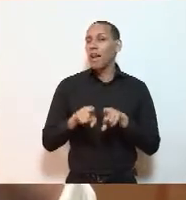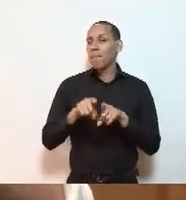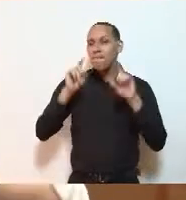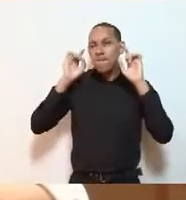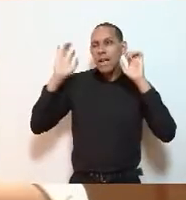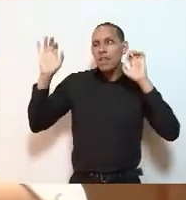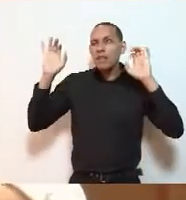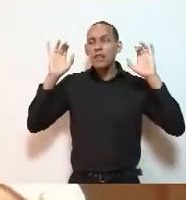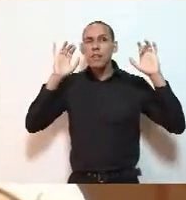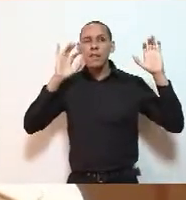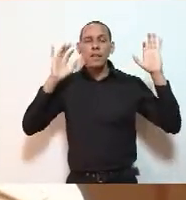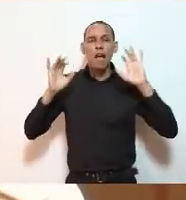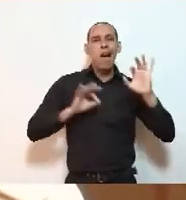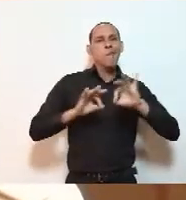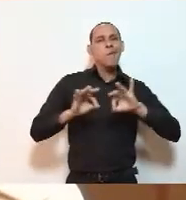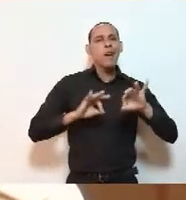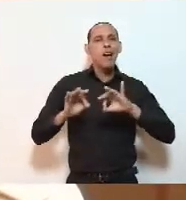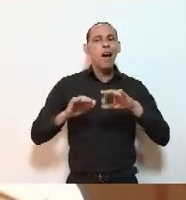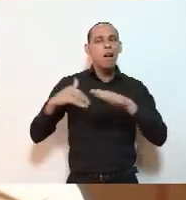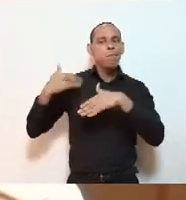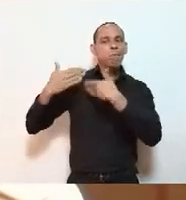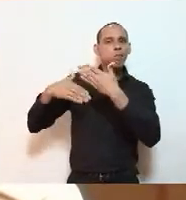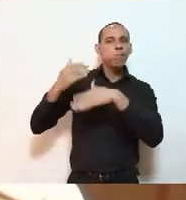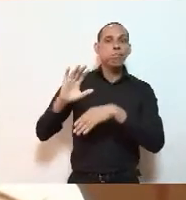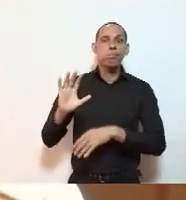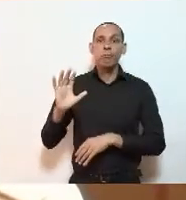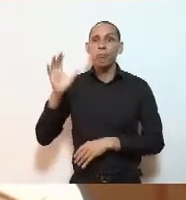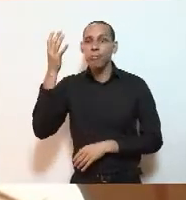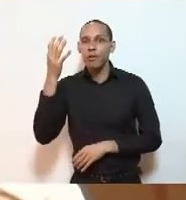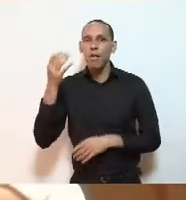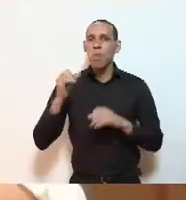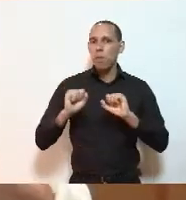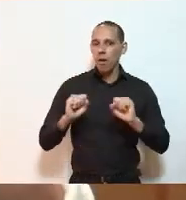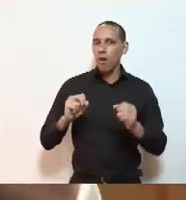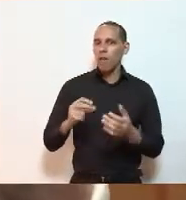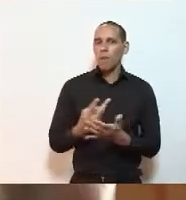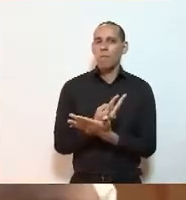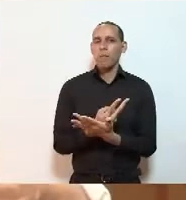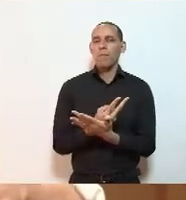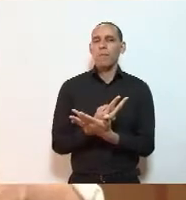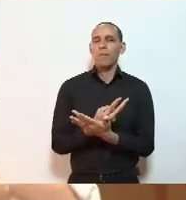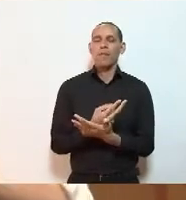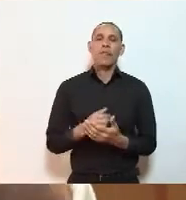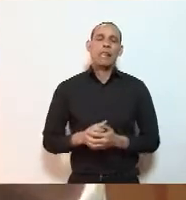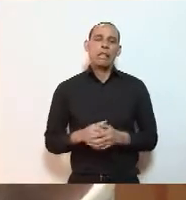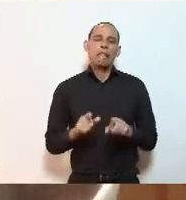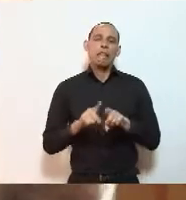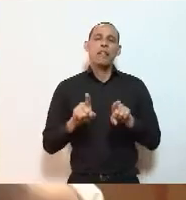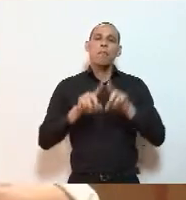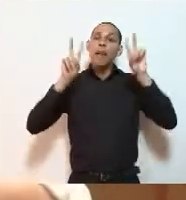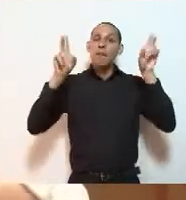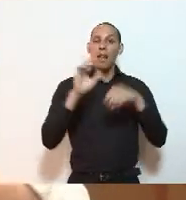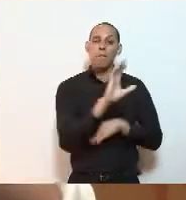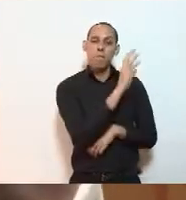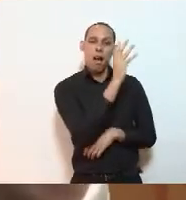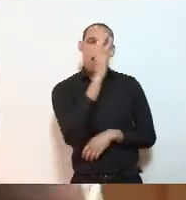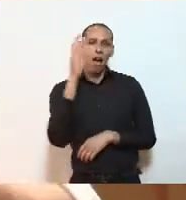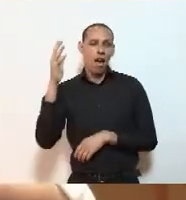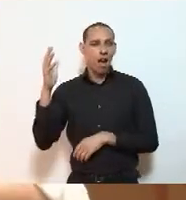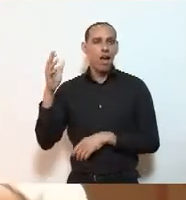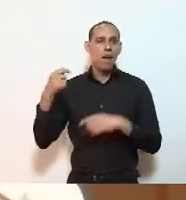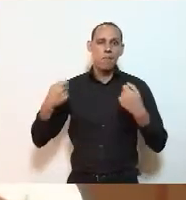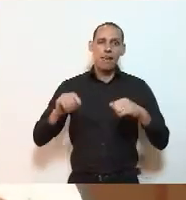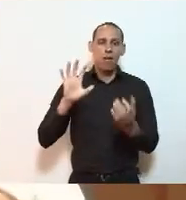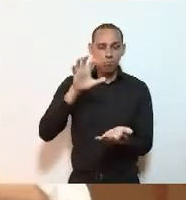preparação frente a possíveis novas emergências sanitárias, as questões ambientais terão que estar no